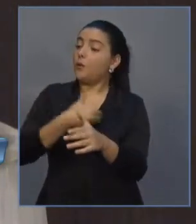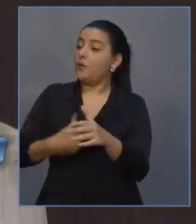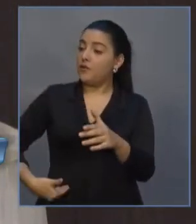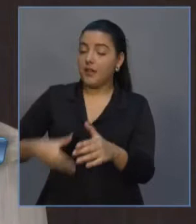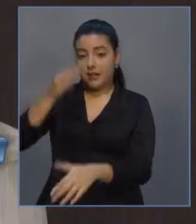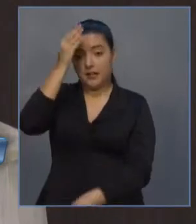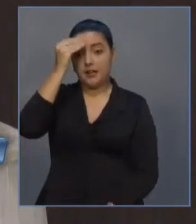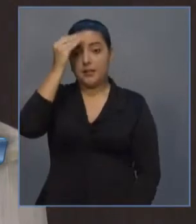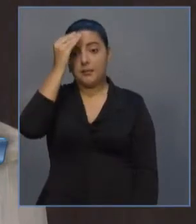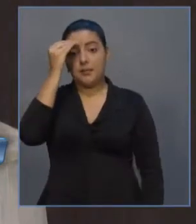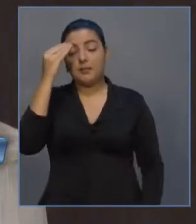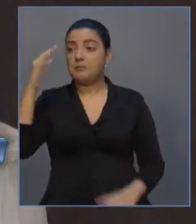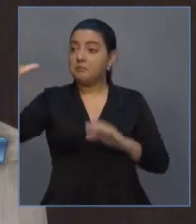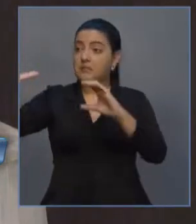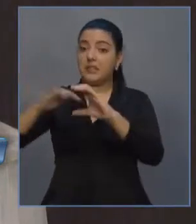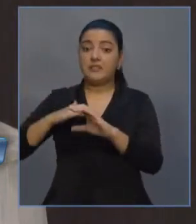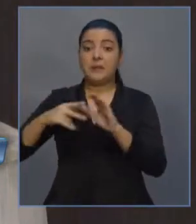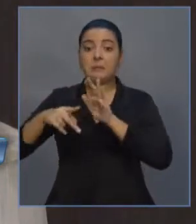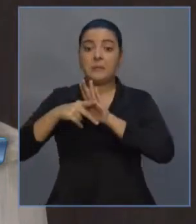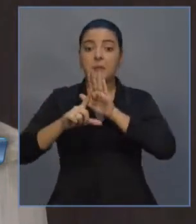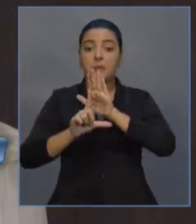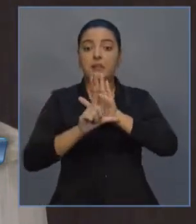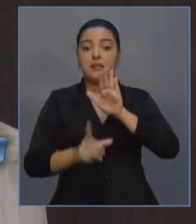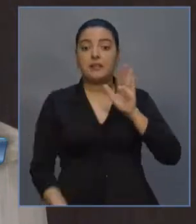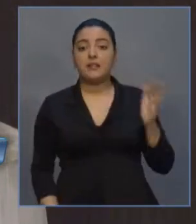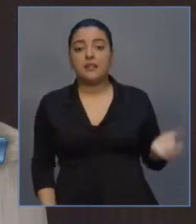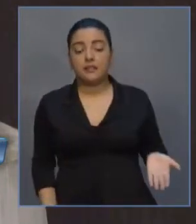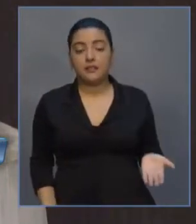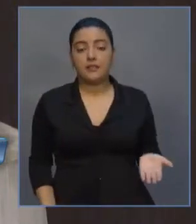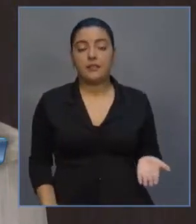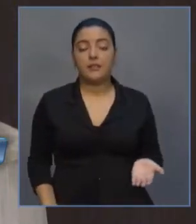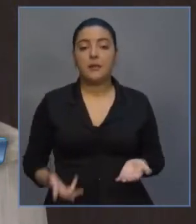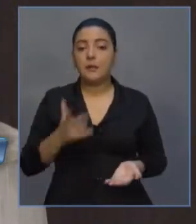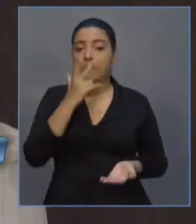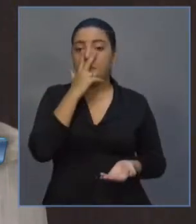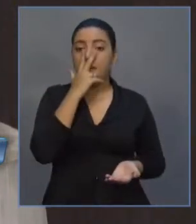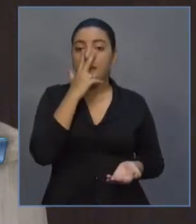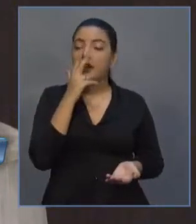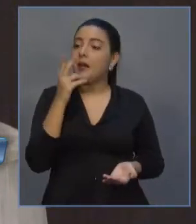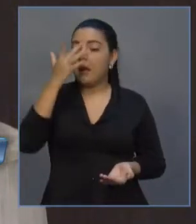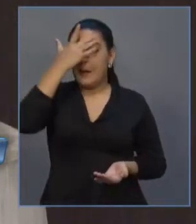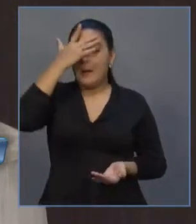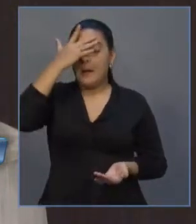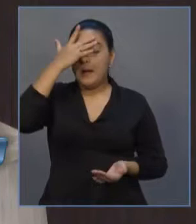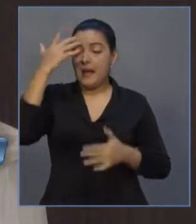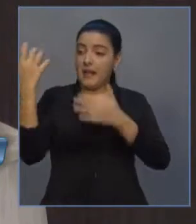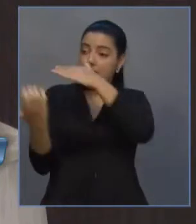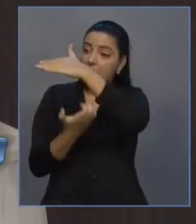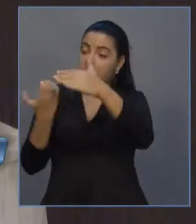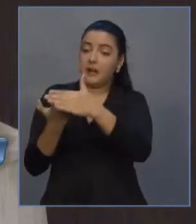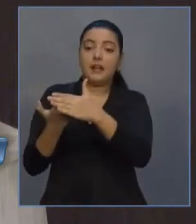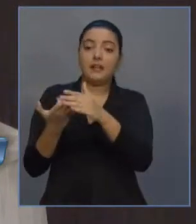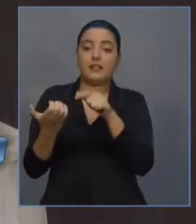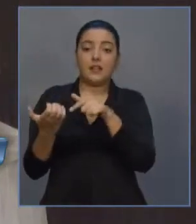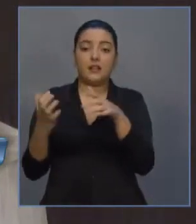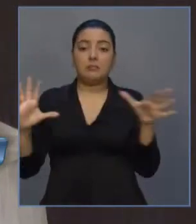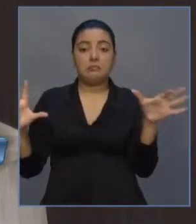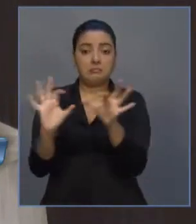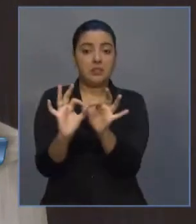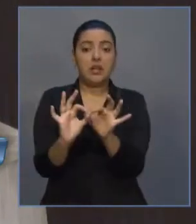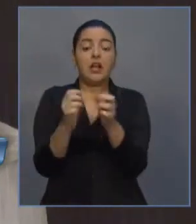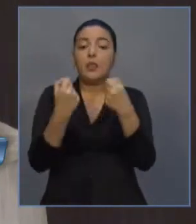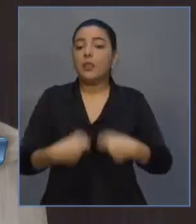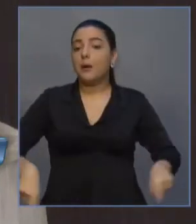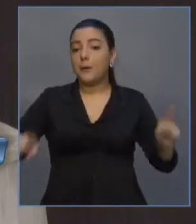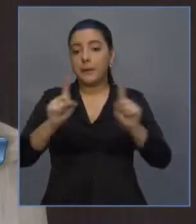nos envia. O que ele vai fazer é com que os beneficiários não tenham mais a ligação com o hub,